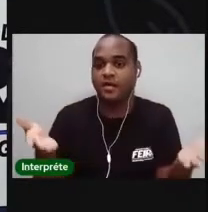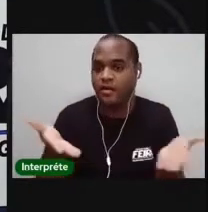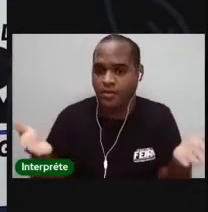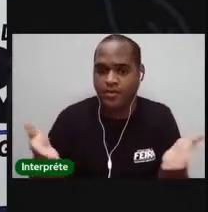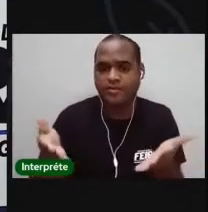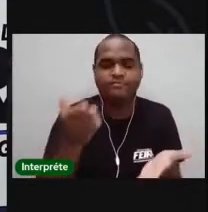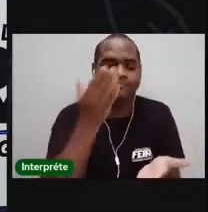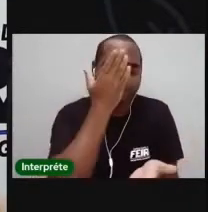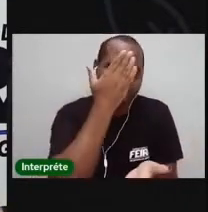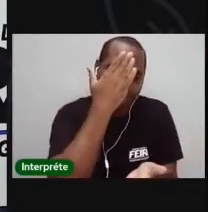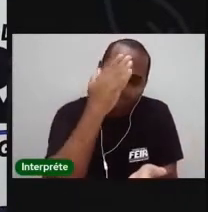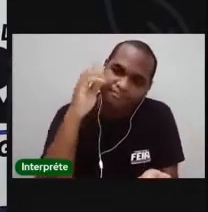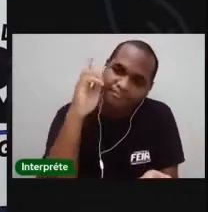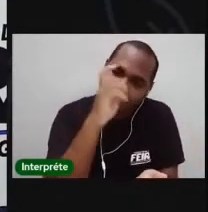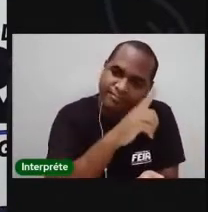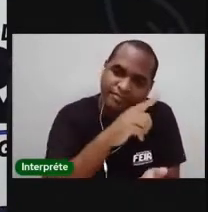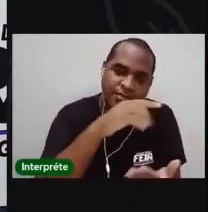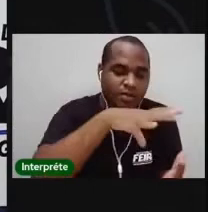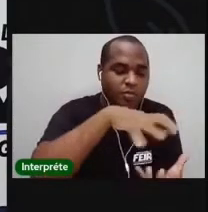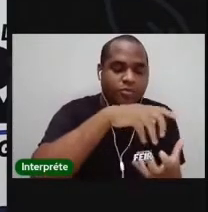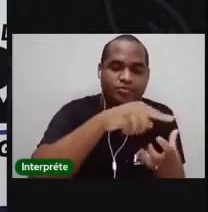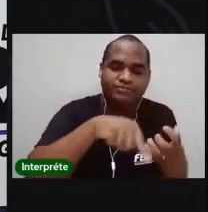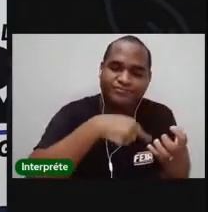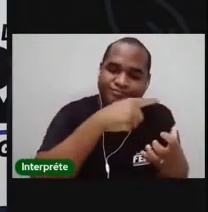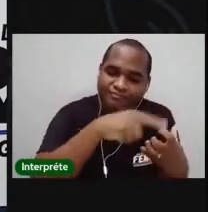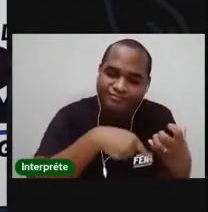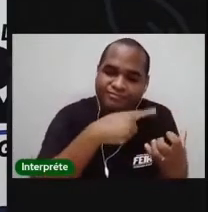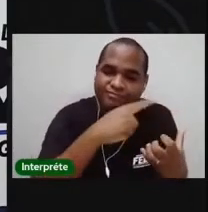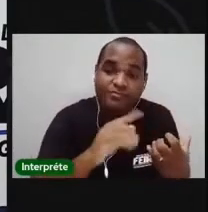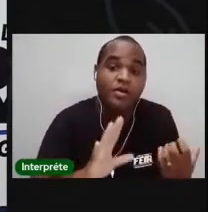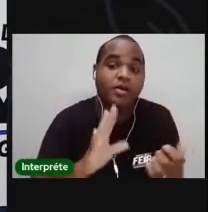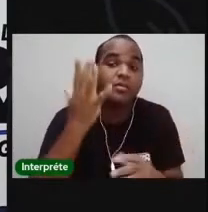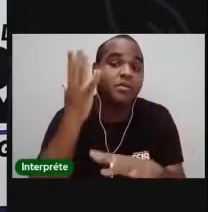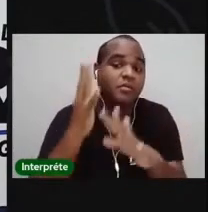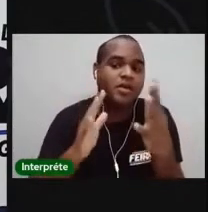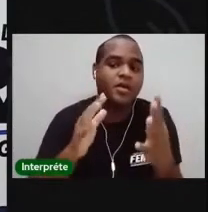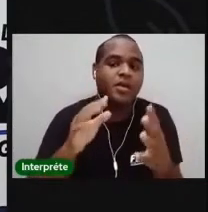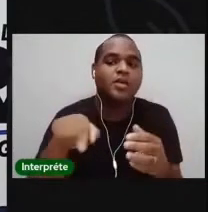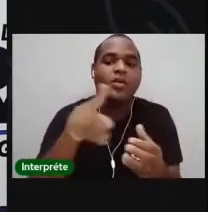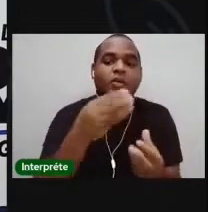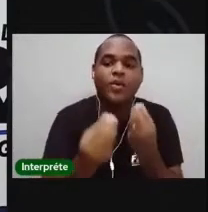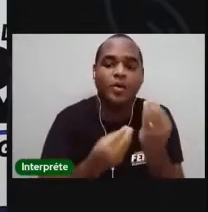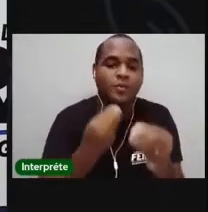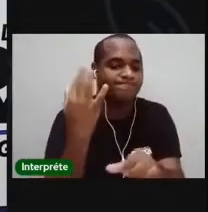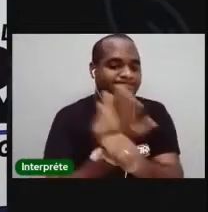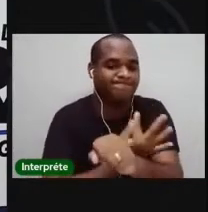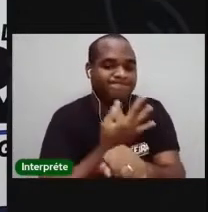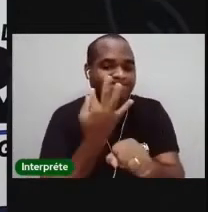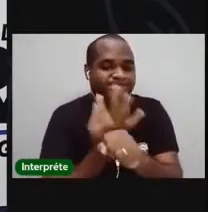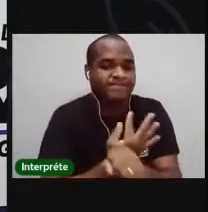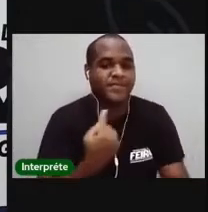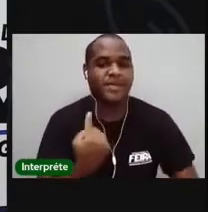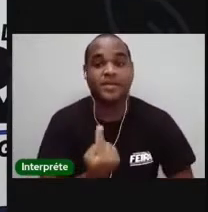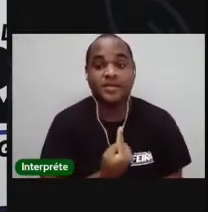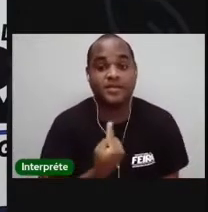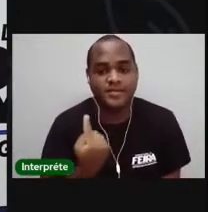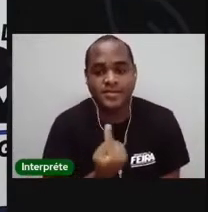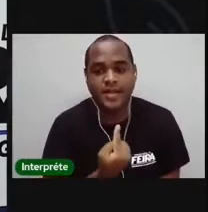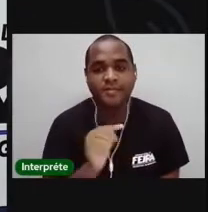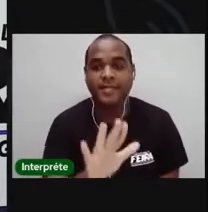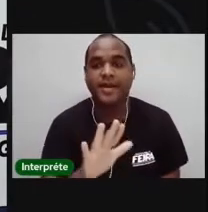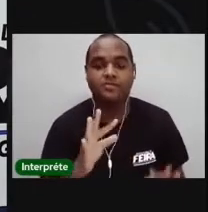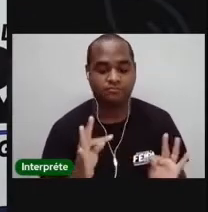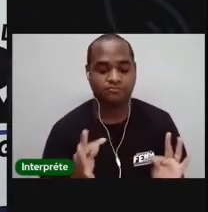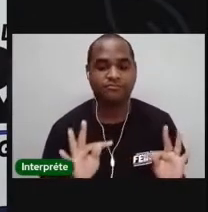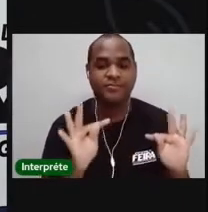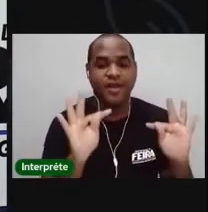difícil e o mundo todo está passando. Mas vamos superar essa ausência. Temos a tecnologia a